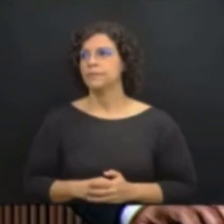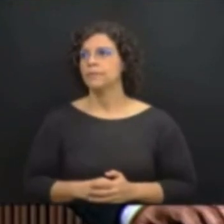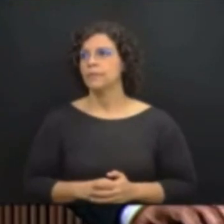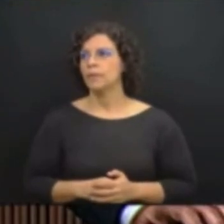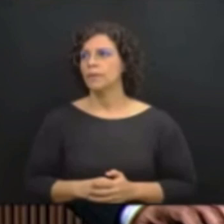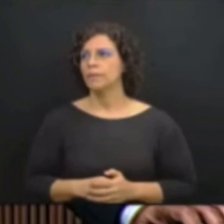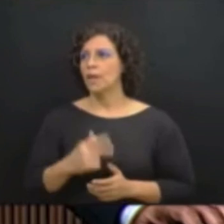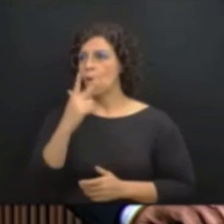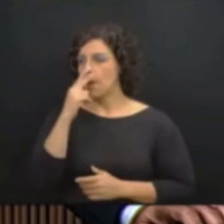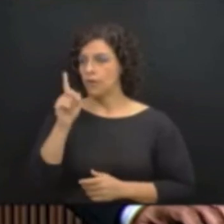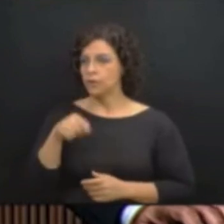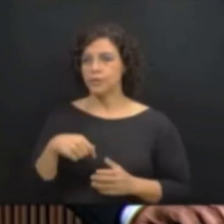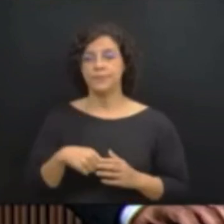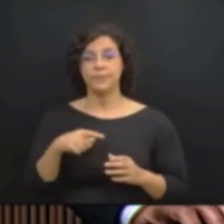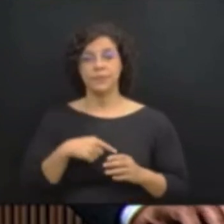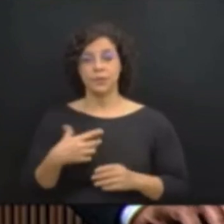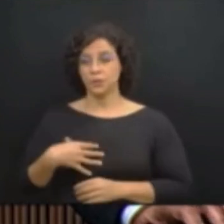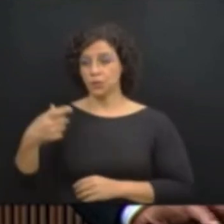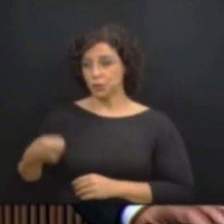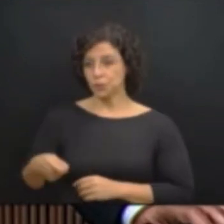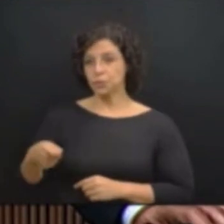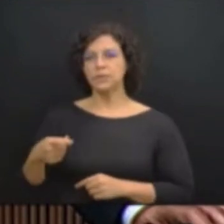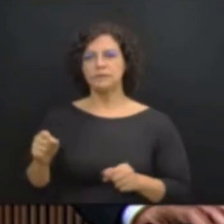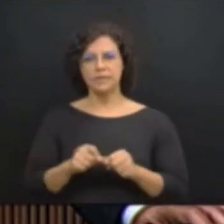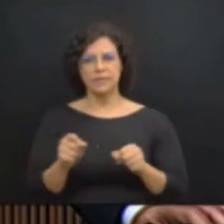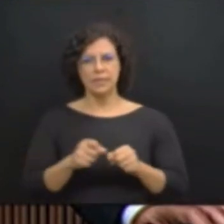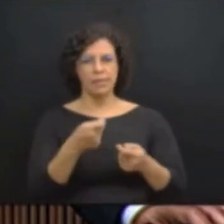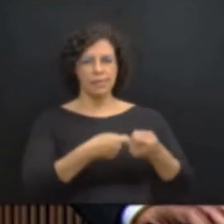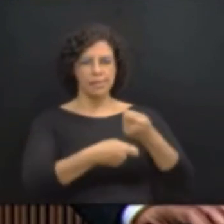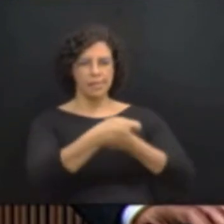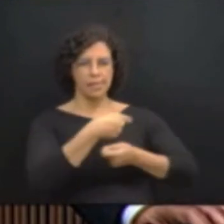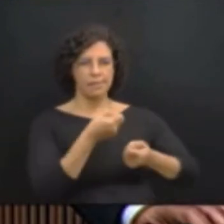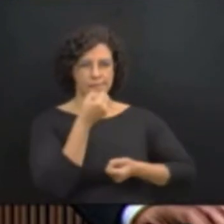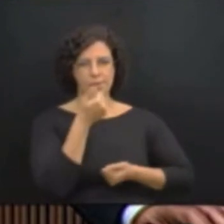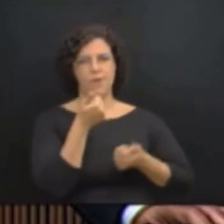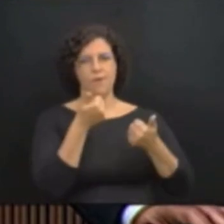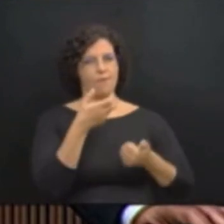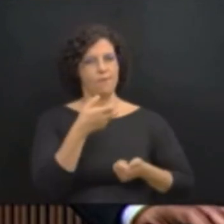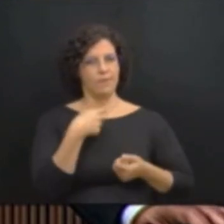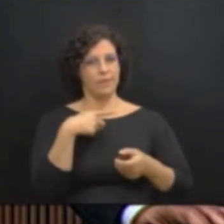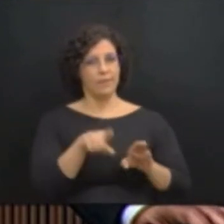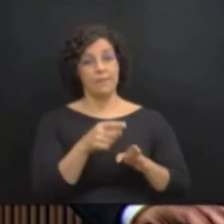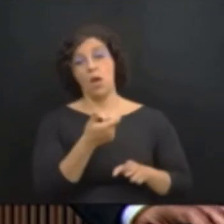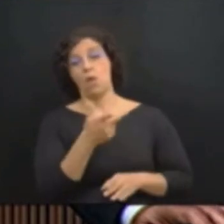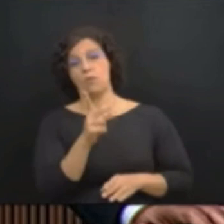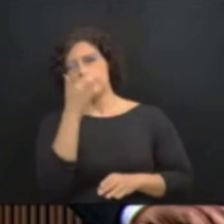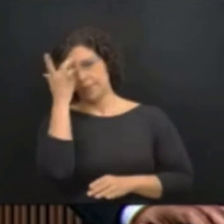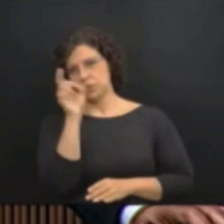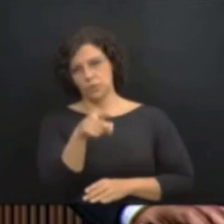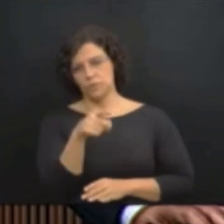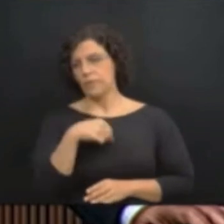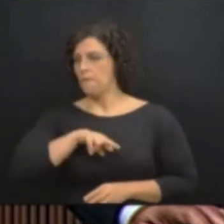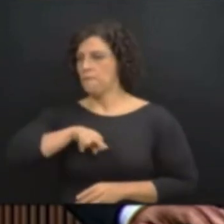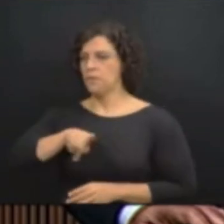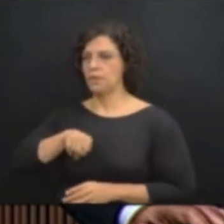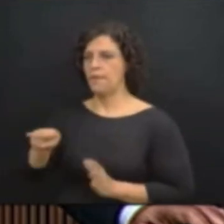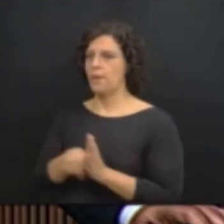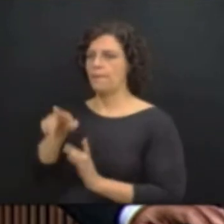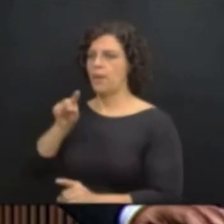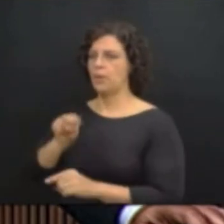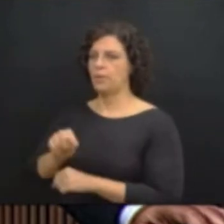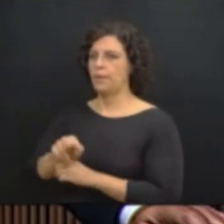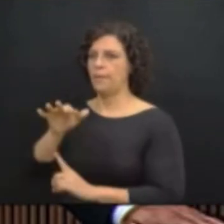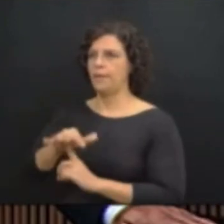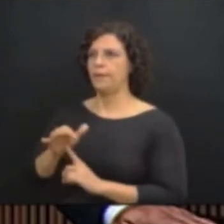Acredito que o Ratinho deve estar fazendo um bom negócio para alguém, mas não para o Estado do